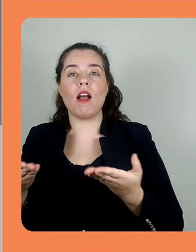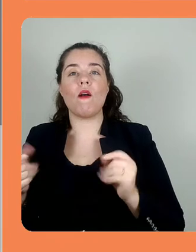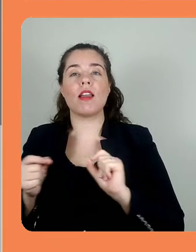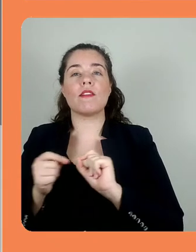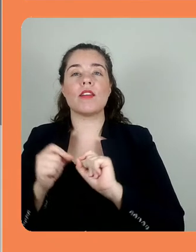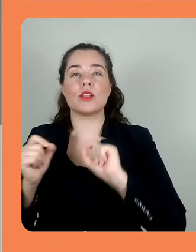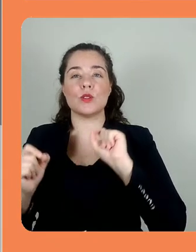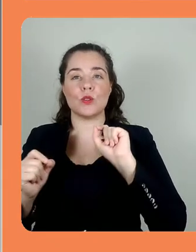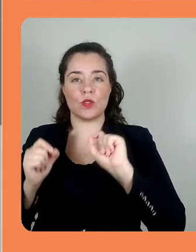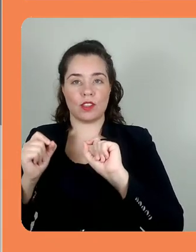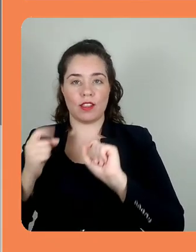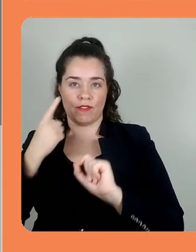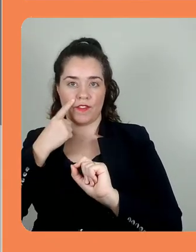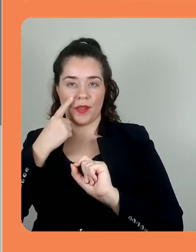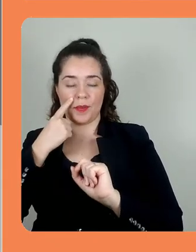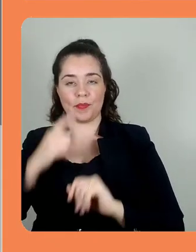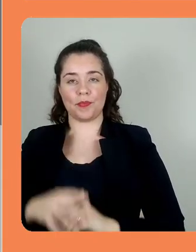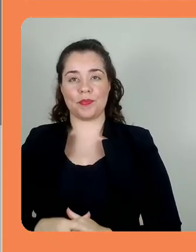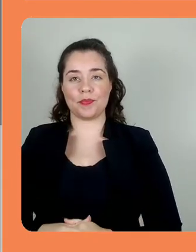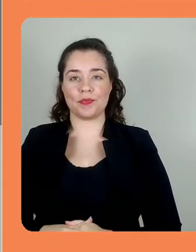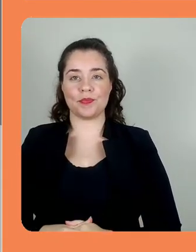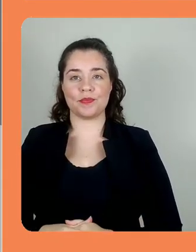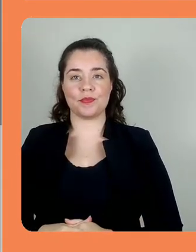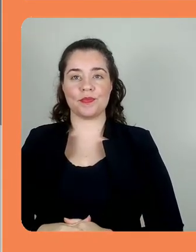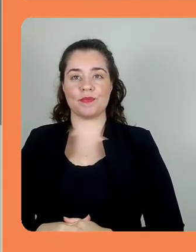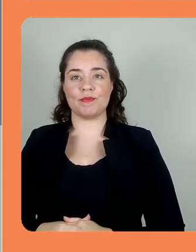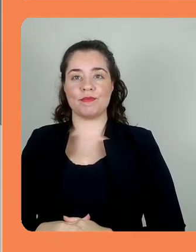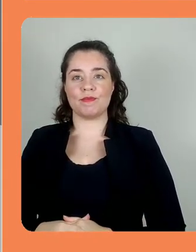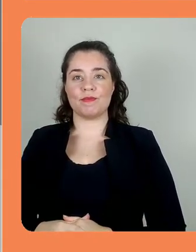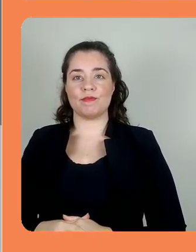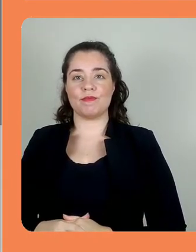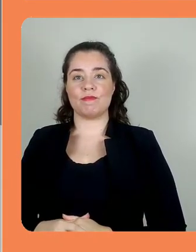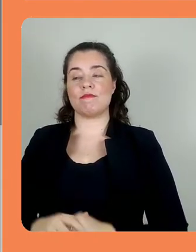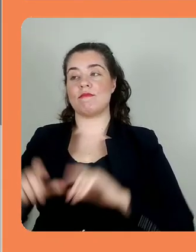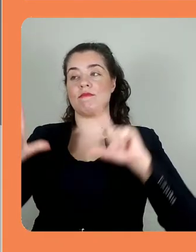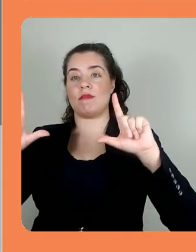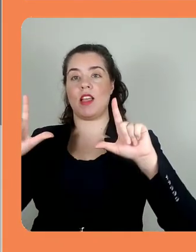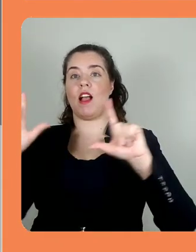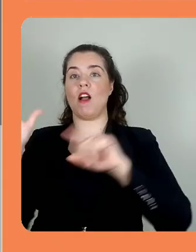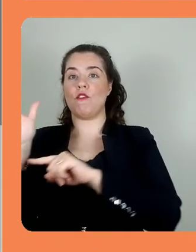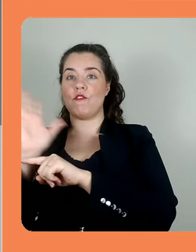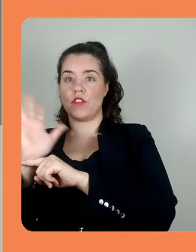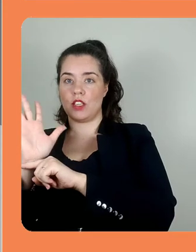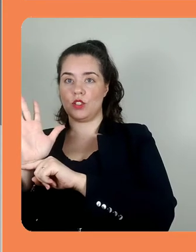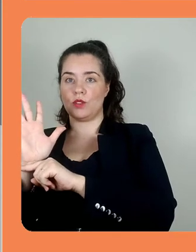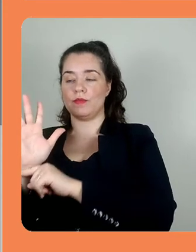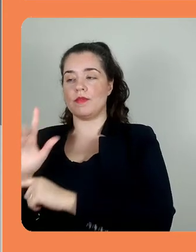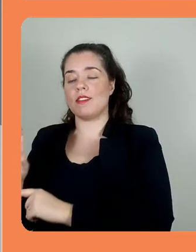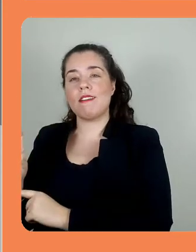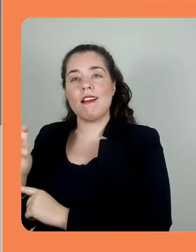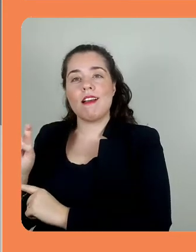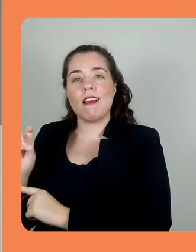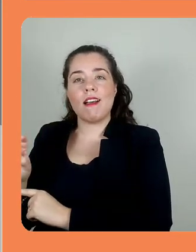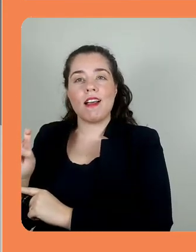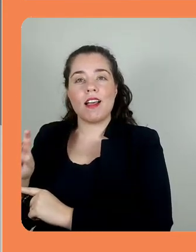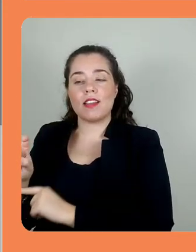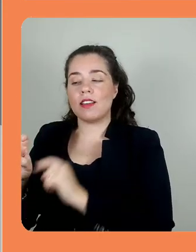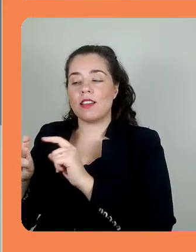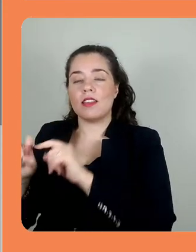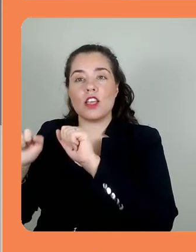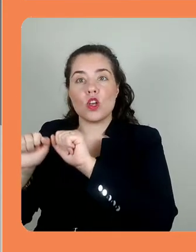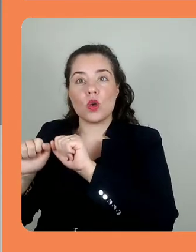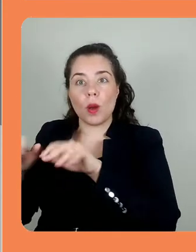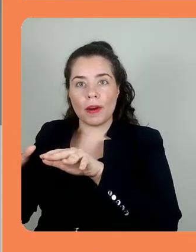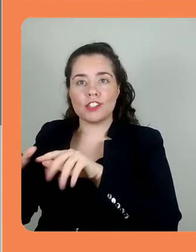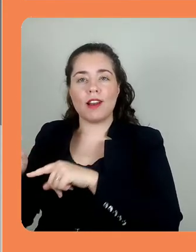Então, o que vocês devem fazer é isso. Depois de aberto o seu vídeo, clique aqui